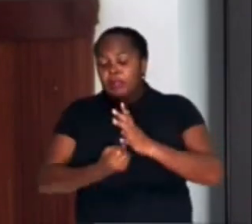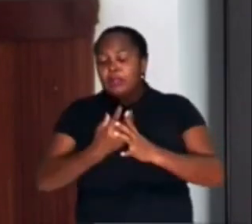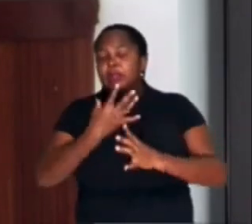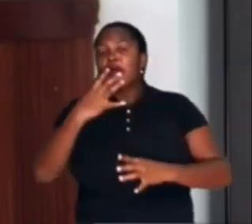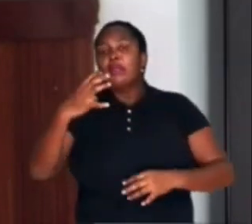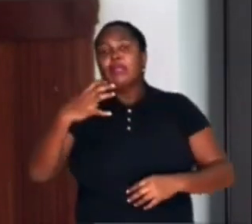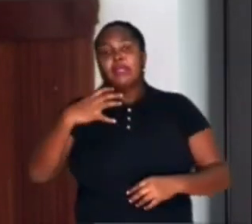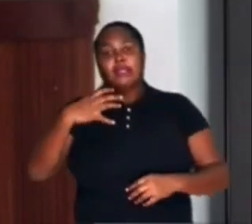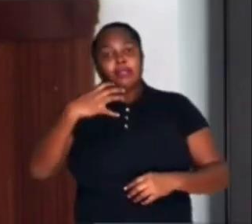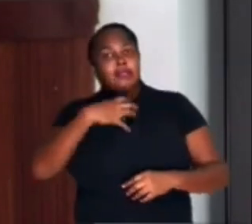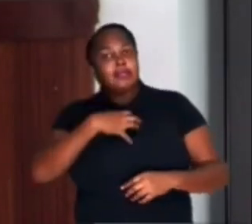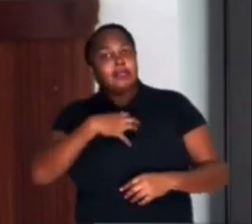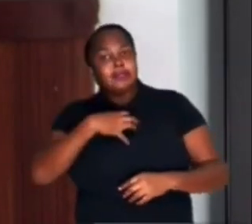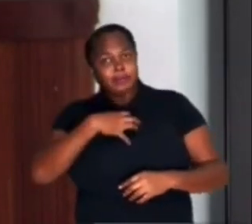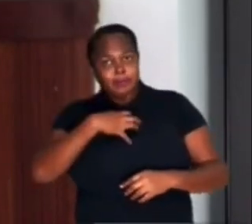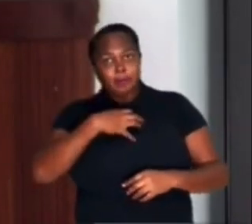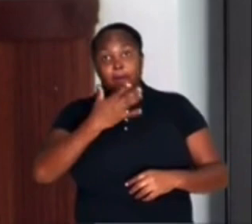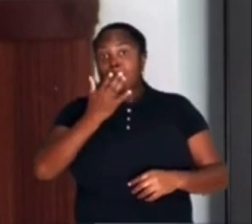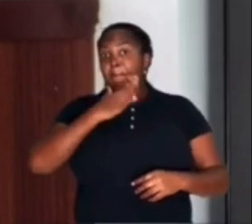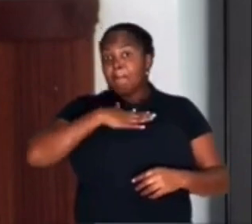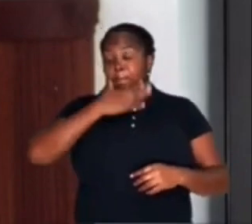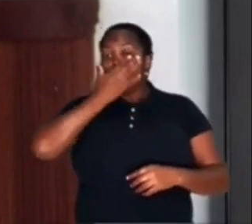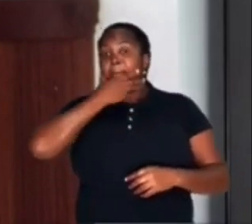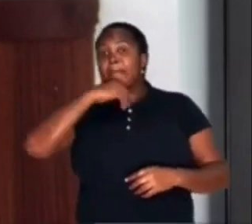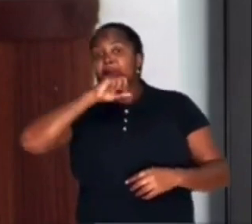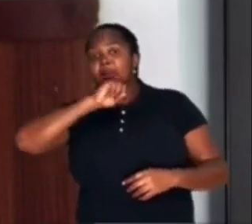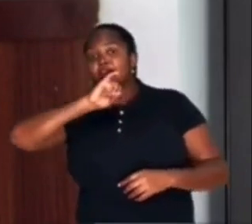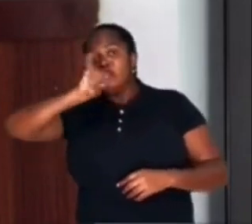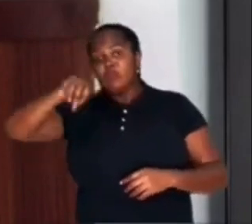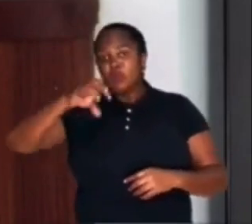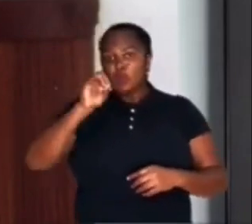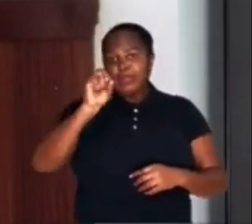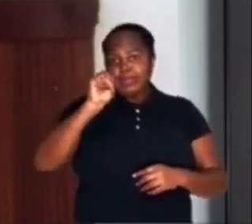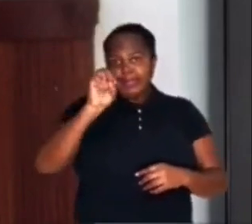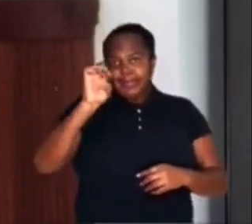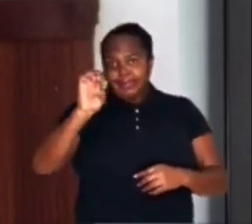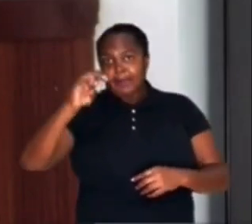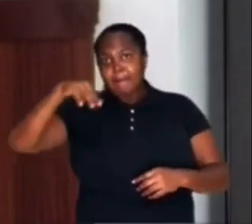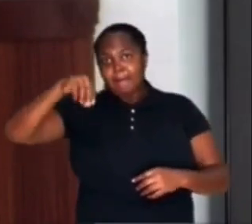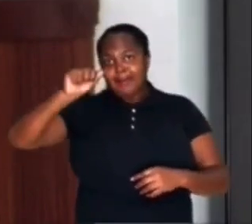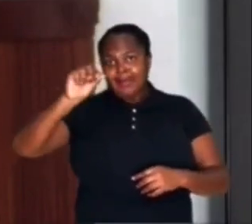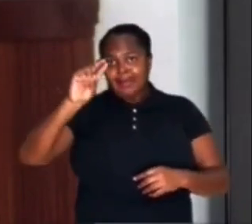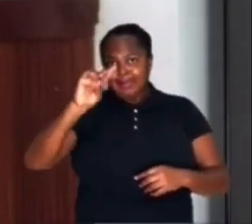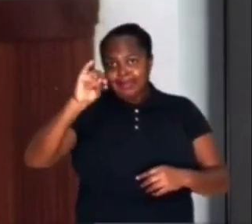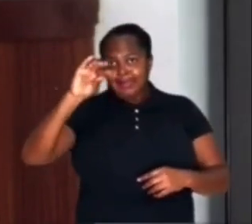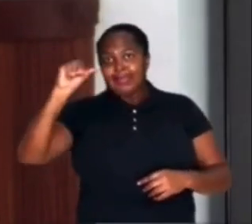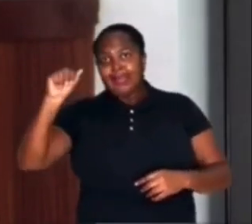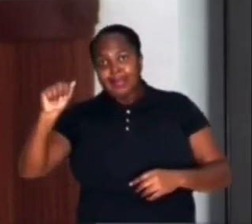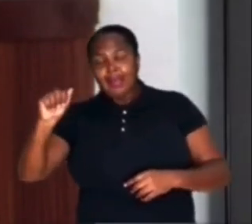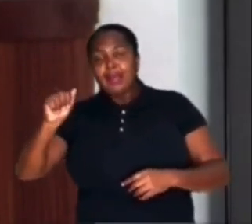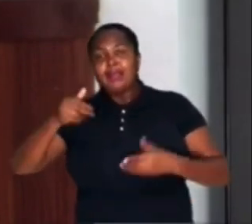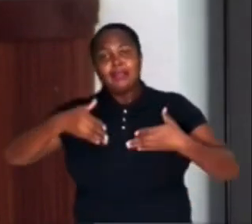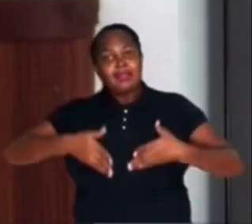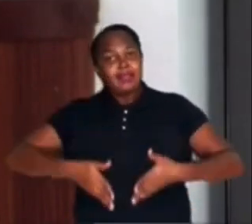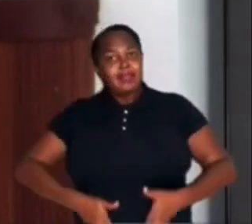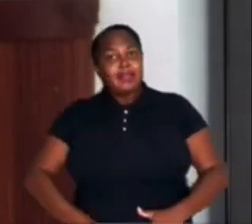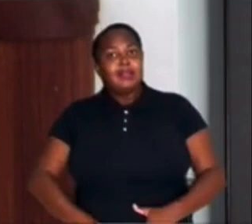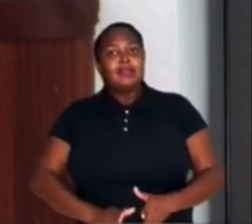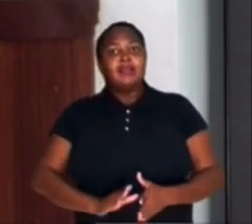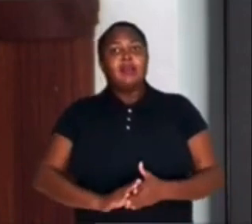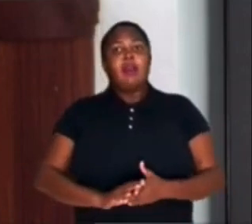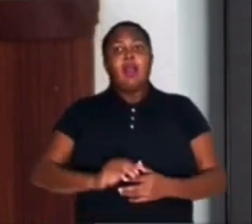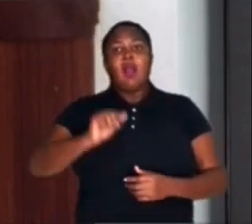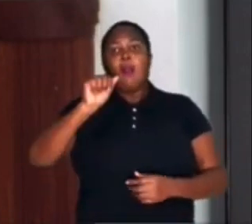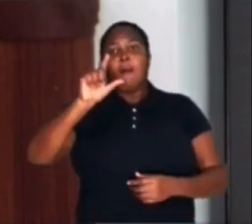Meu saudoso pai, José Maria, nasceu no povoado de Pouso Alegre, hoje a Almadina,